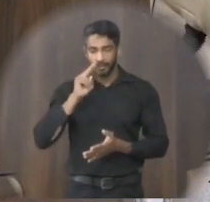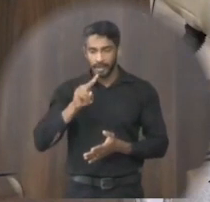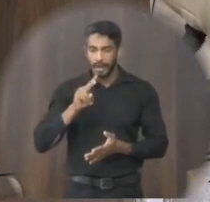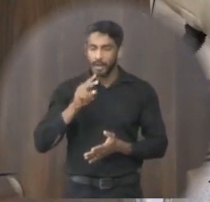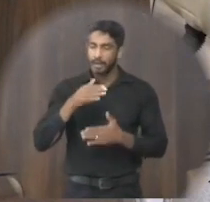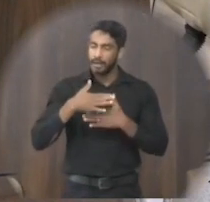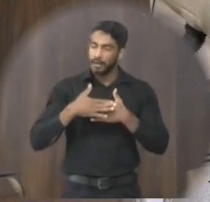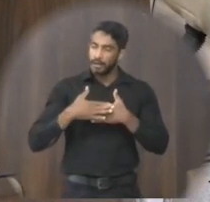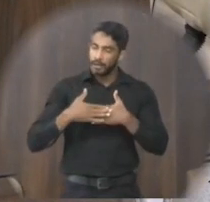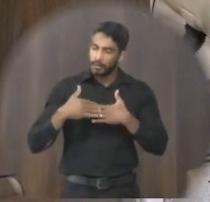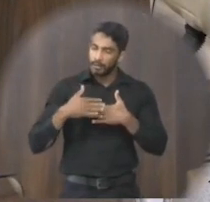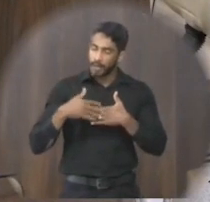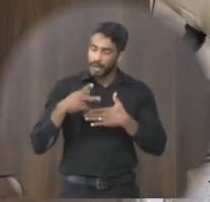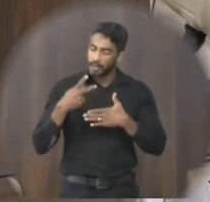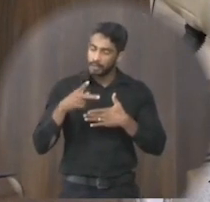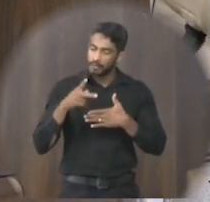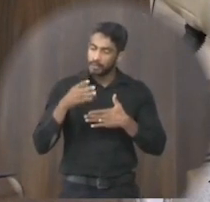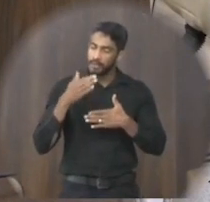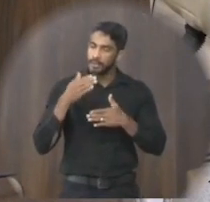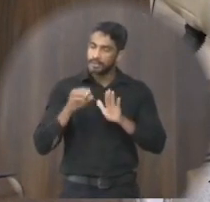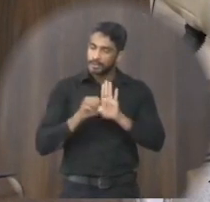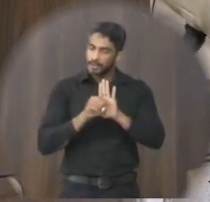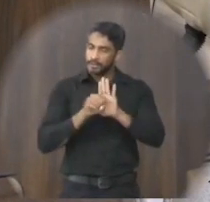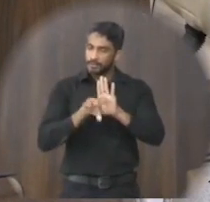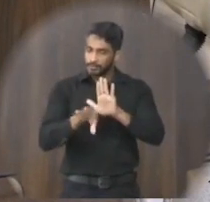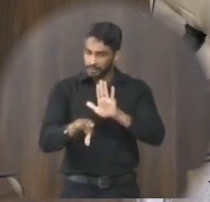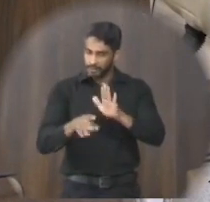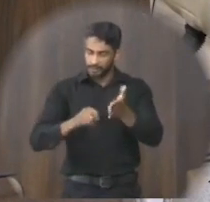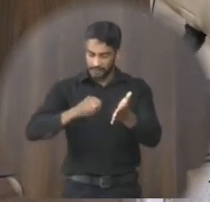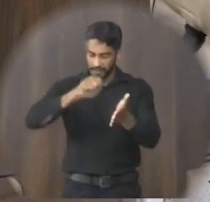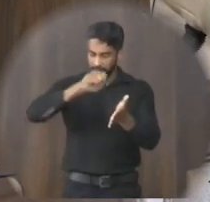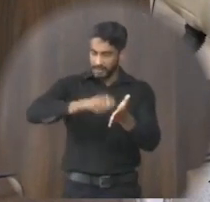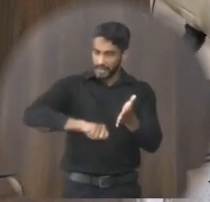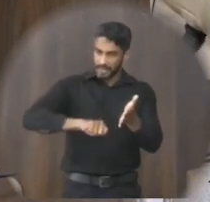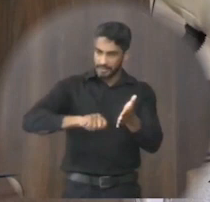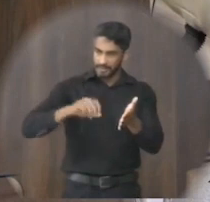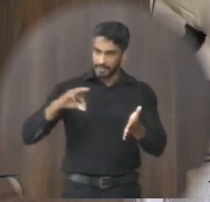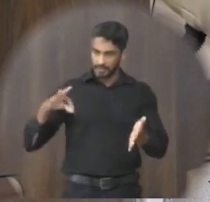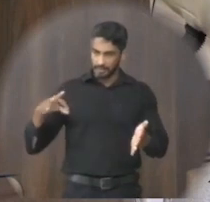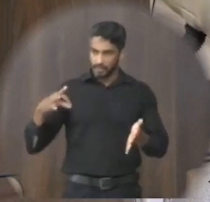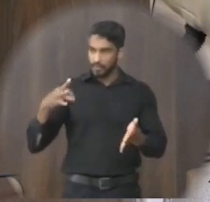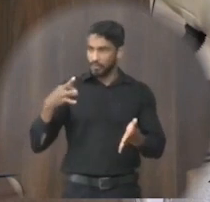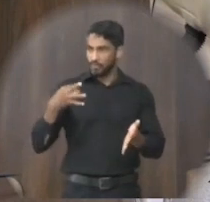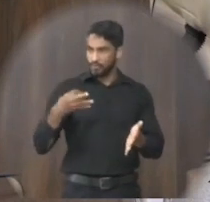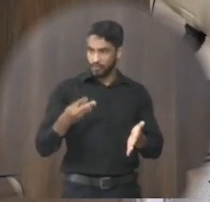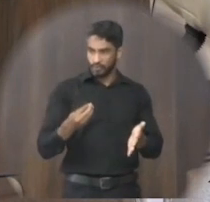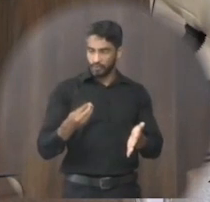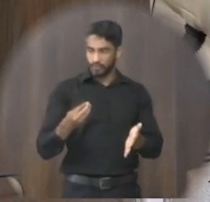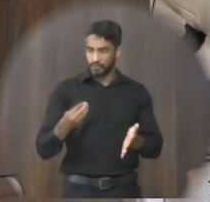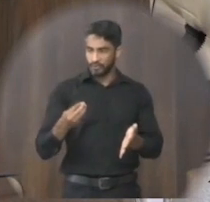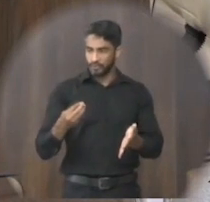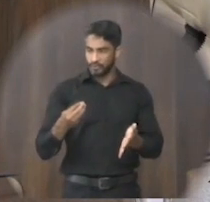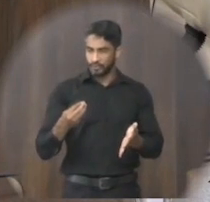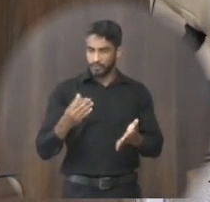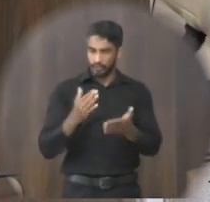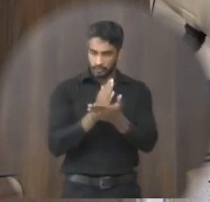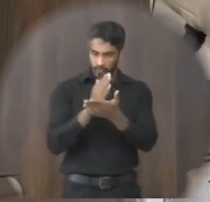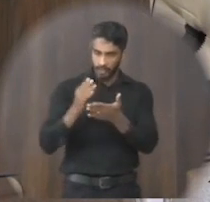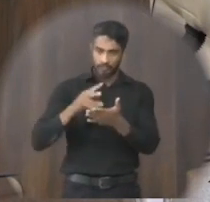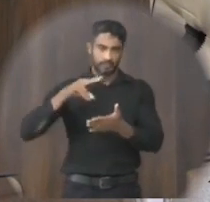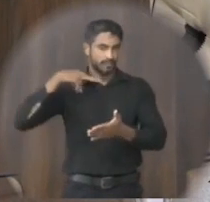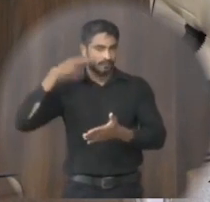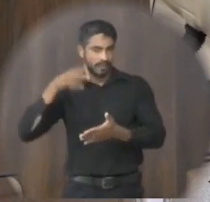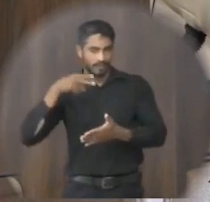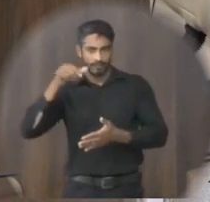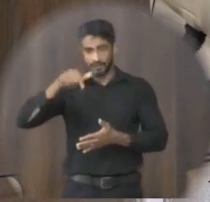esse nosso requerimento ele vai ver que está assinado por grande maioria dos vereadores